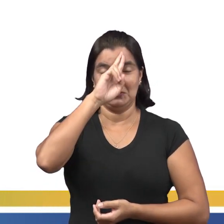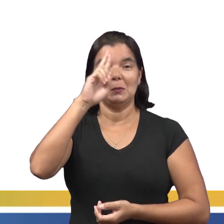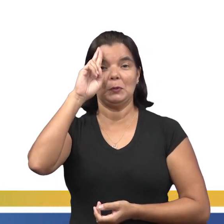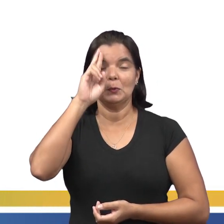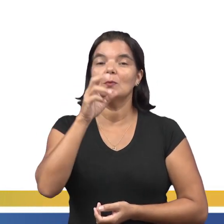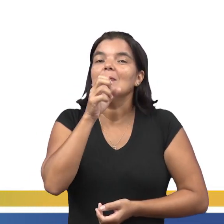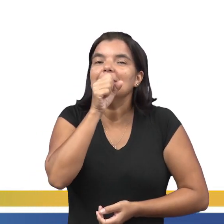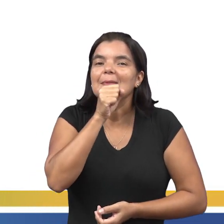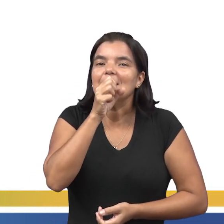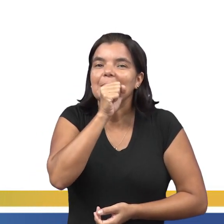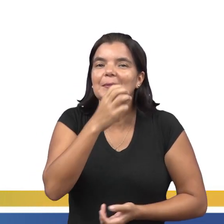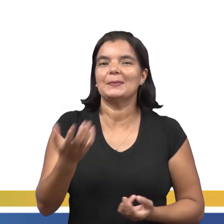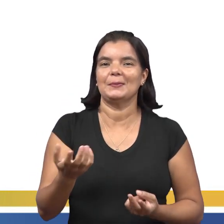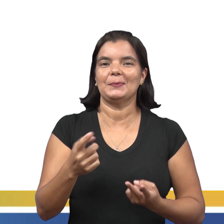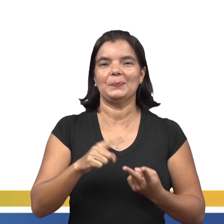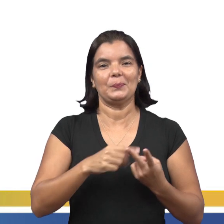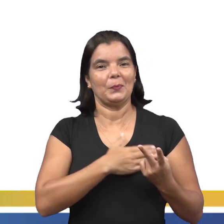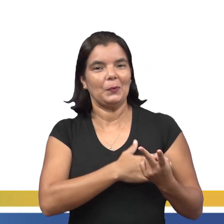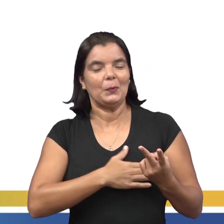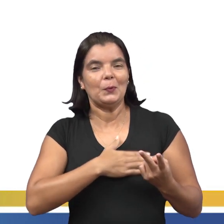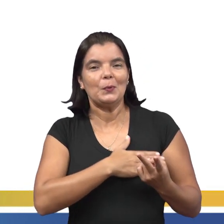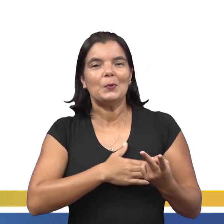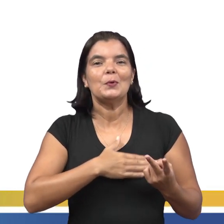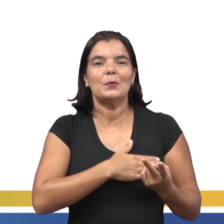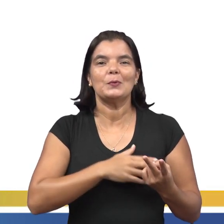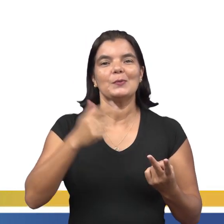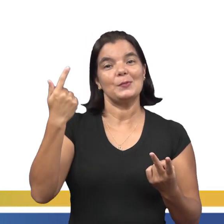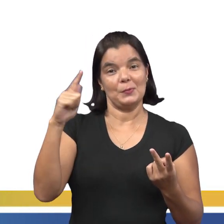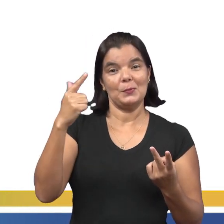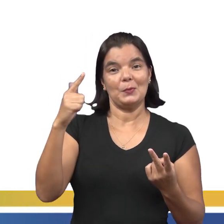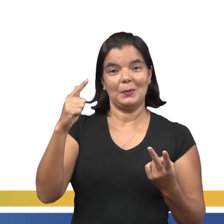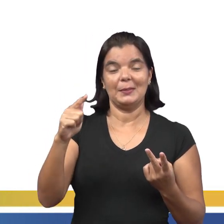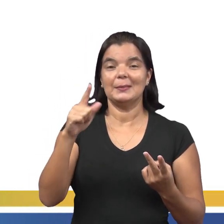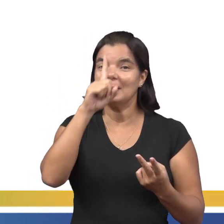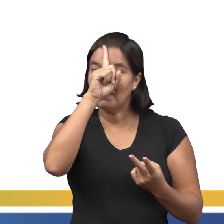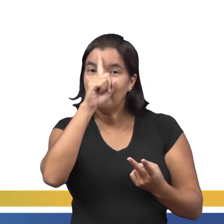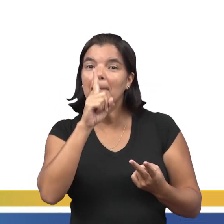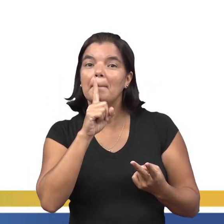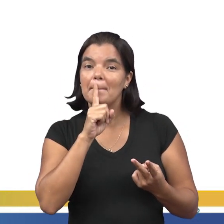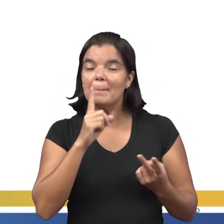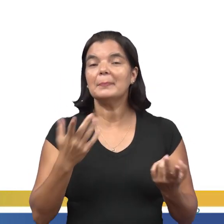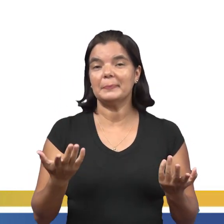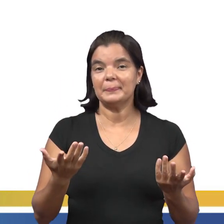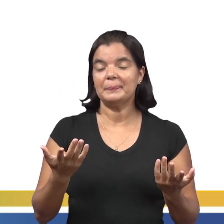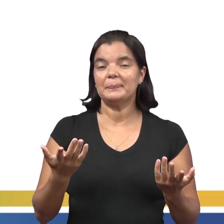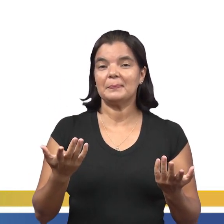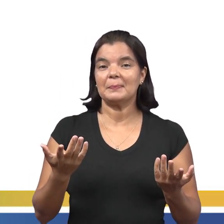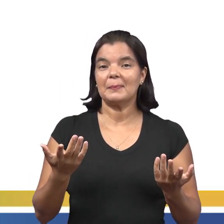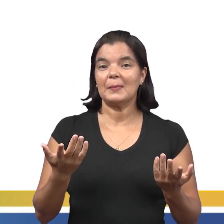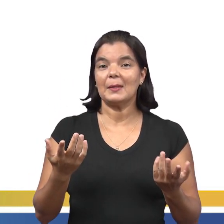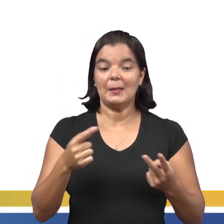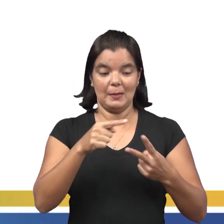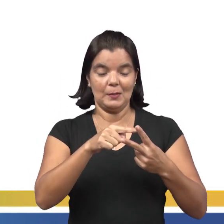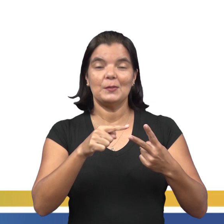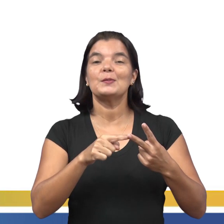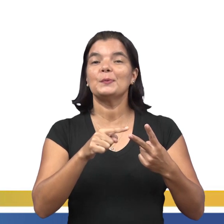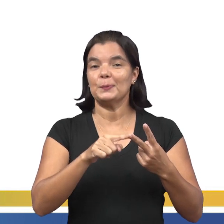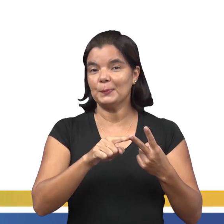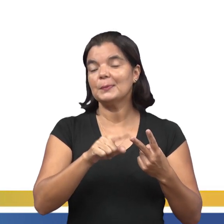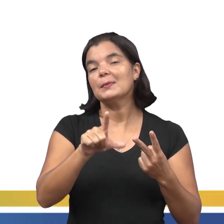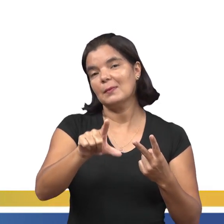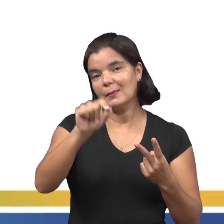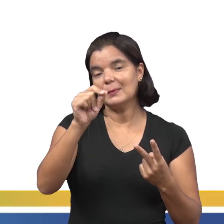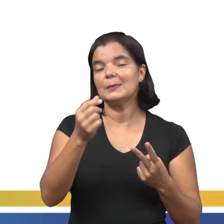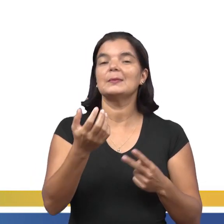laranja e os que gostam, por exemplo, de geografia estão em amarelo. E acabou coincidindo esses dois critérios.